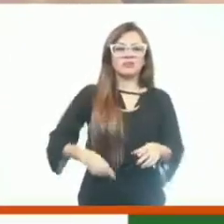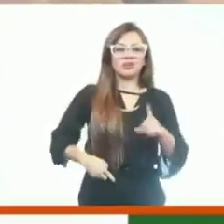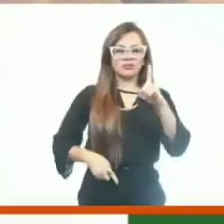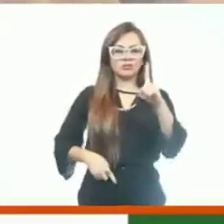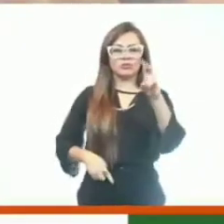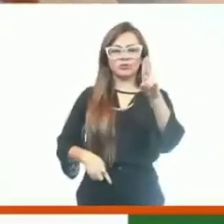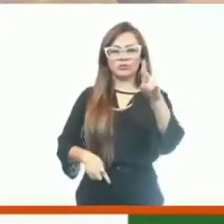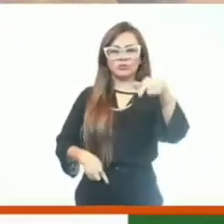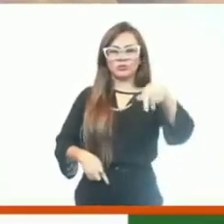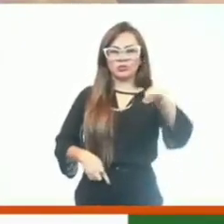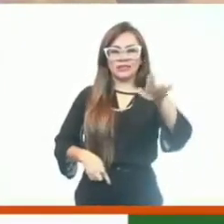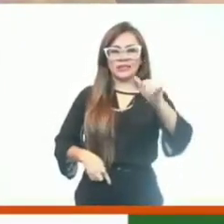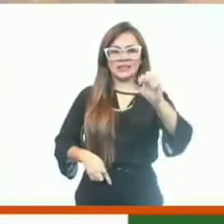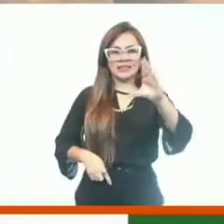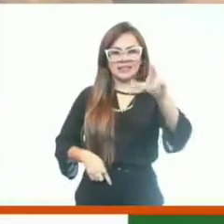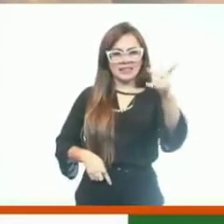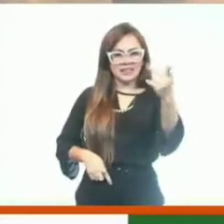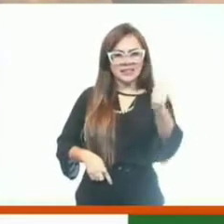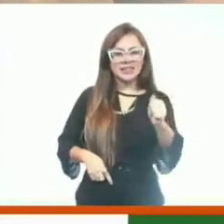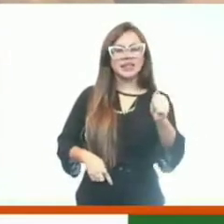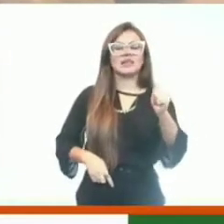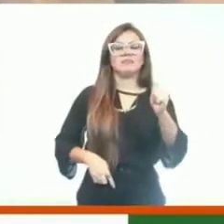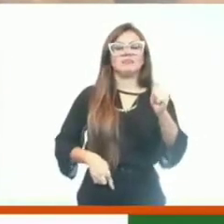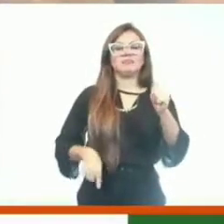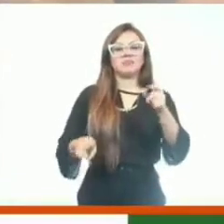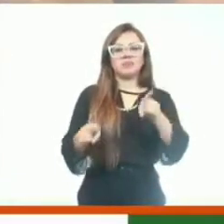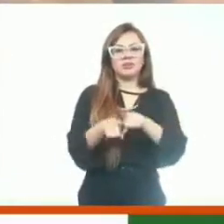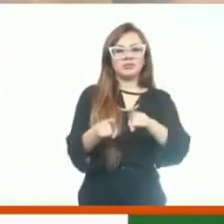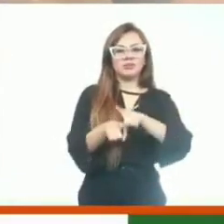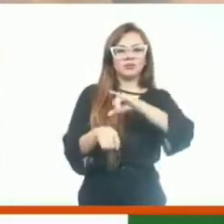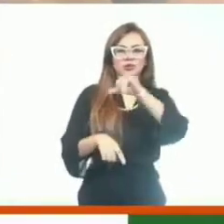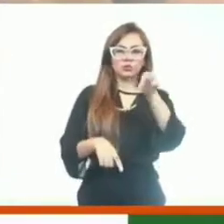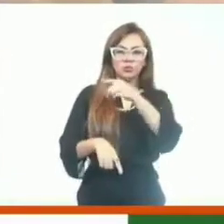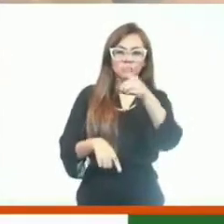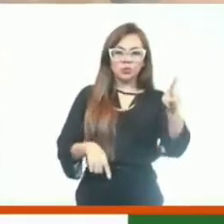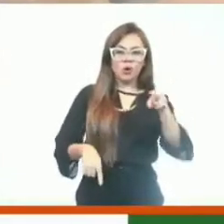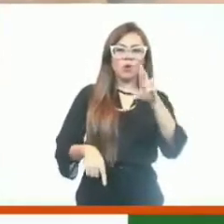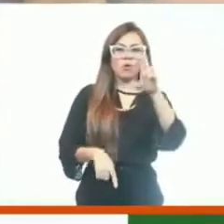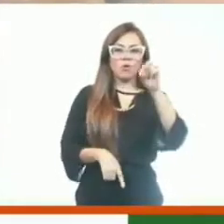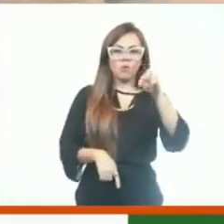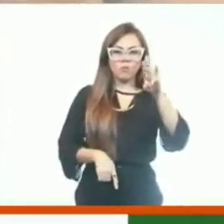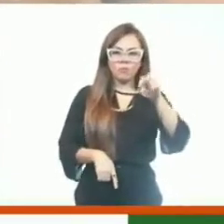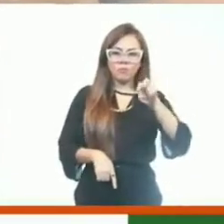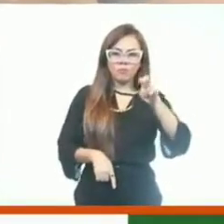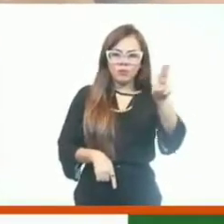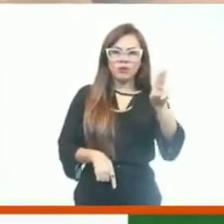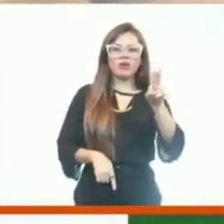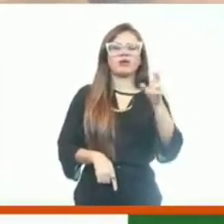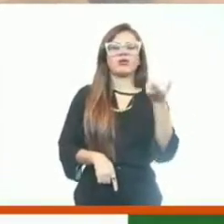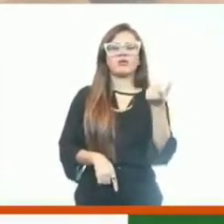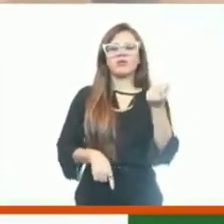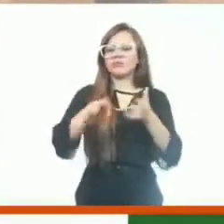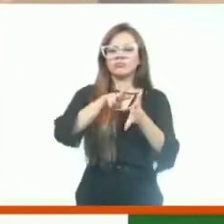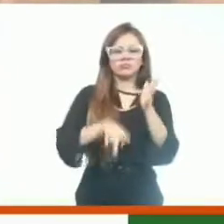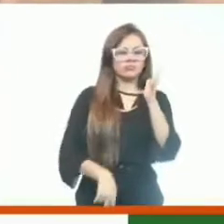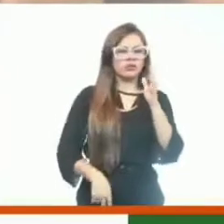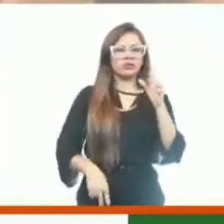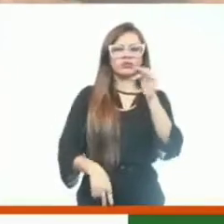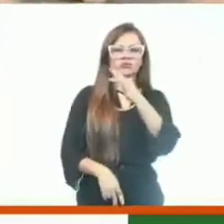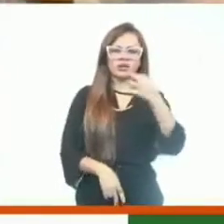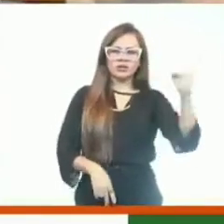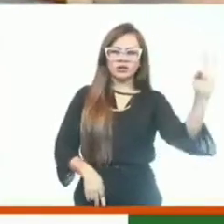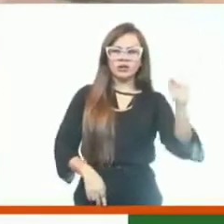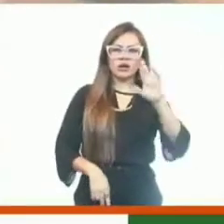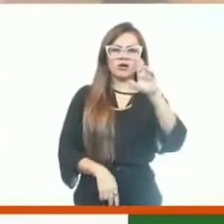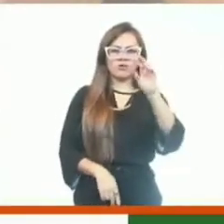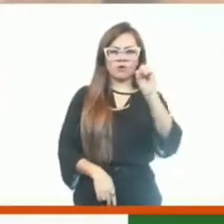Acaraú, também registrar o deputado João Jaime, o deputado Romeu, o deputado federal Aníbal Gomes, o grande amigo, o deputado federal Roberto